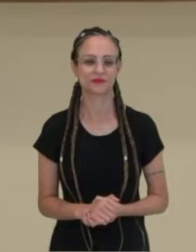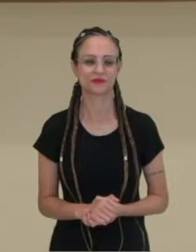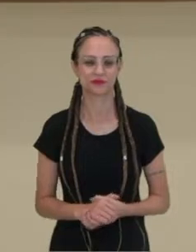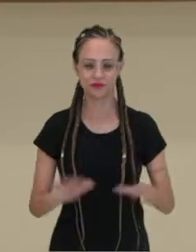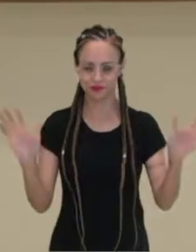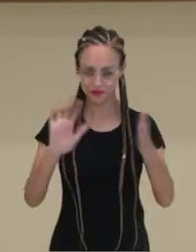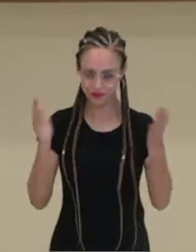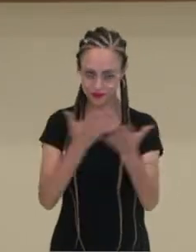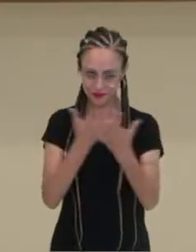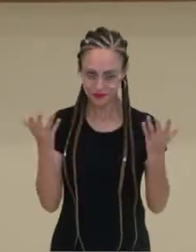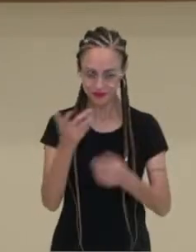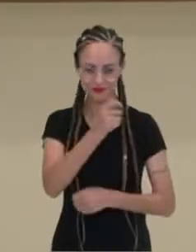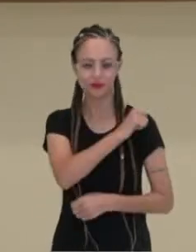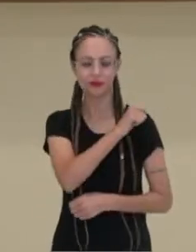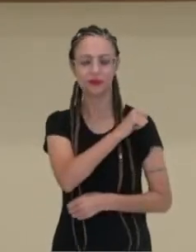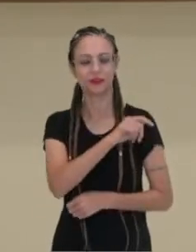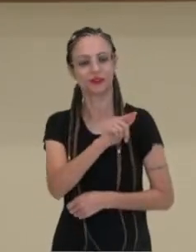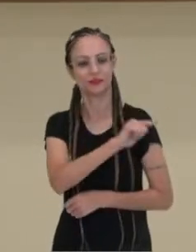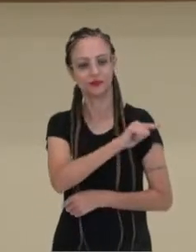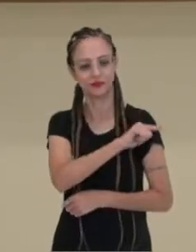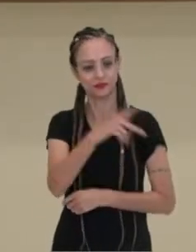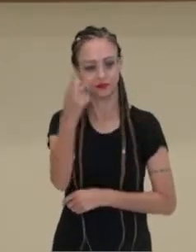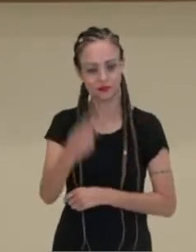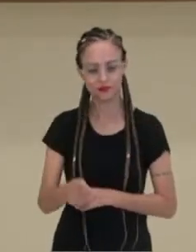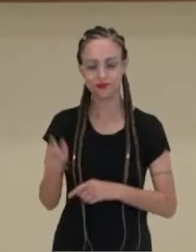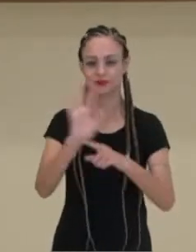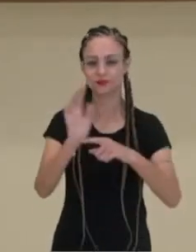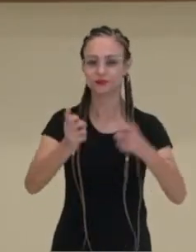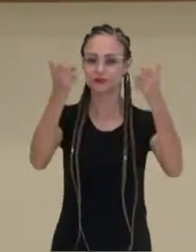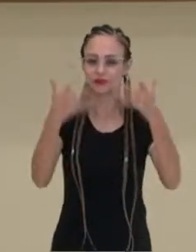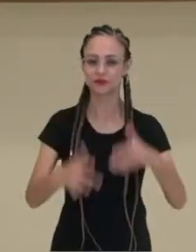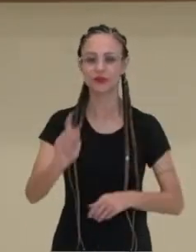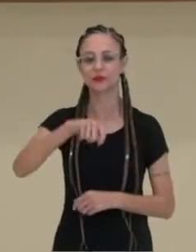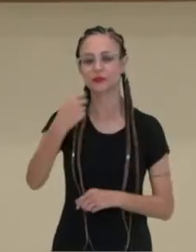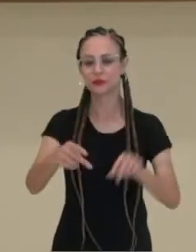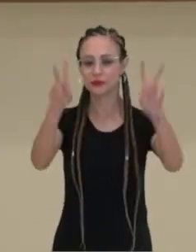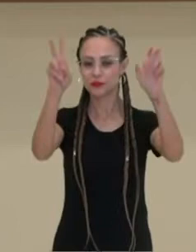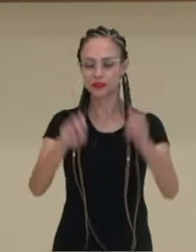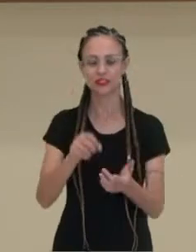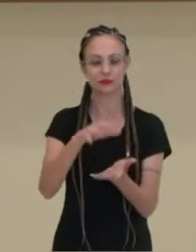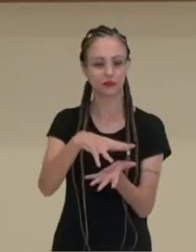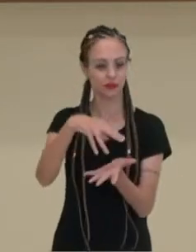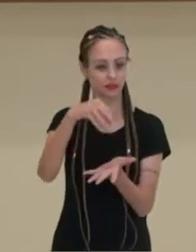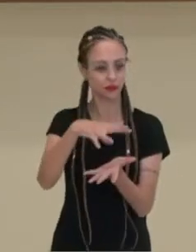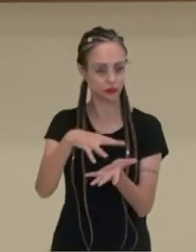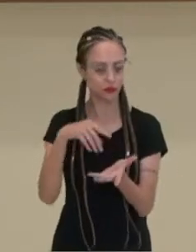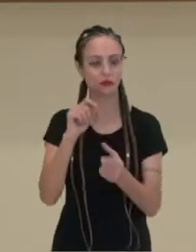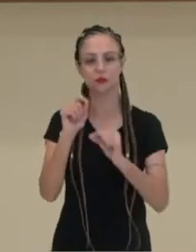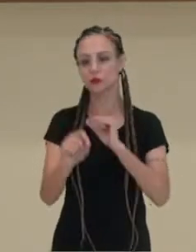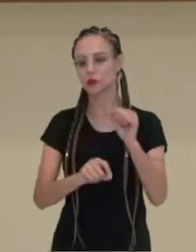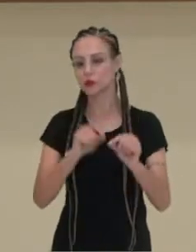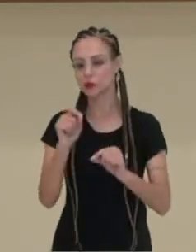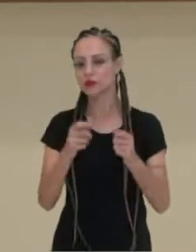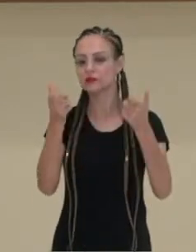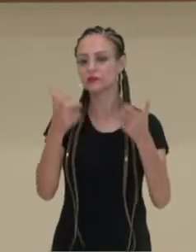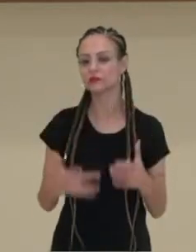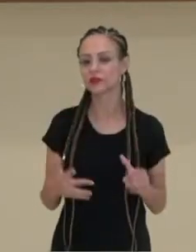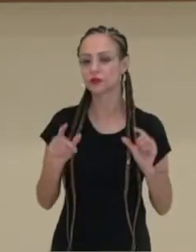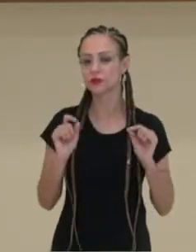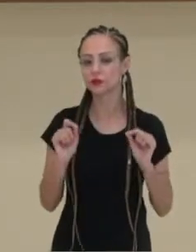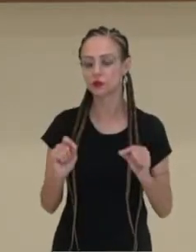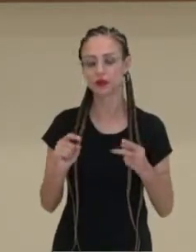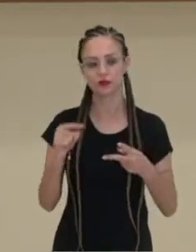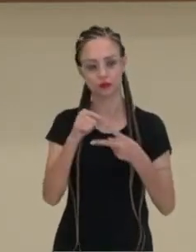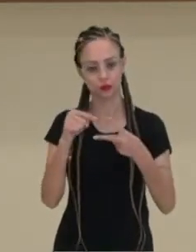Olá estudantes do sétimo ano, neste vídeo nós vamos falar sobre os equinodermos e vamos falar de